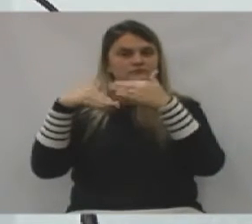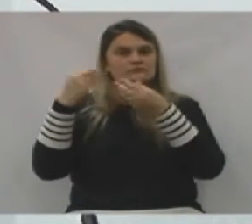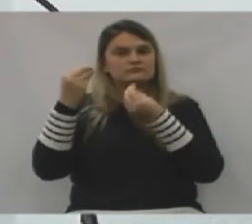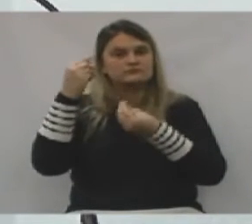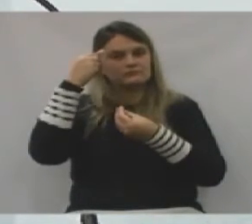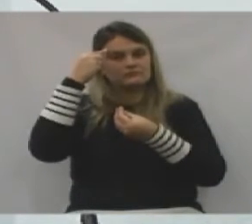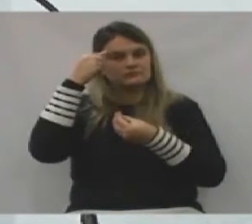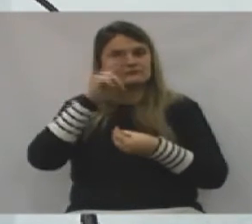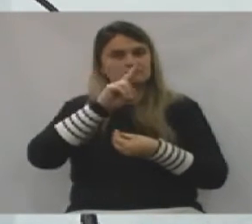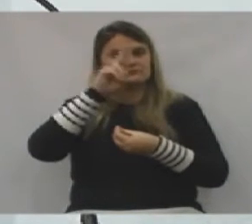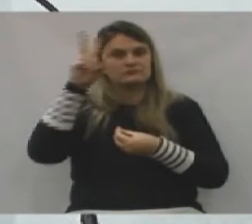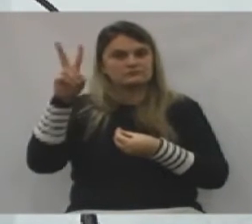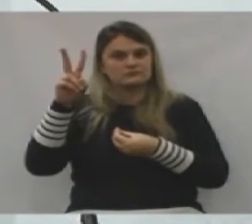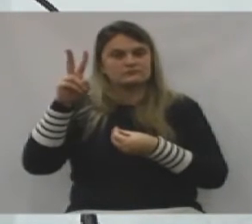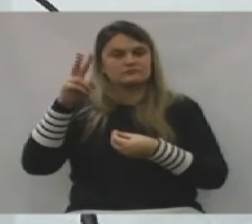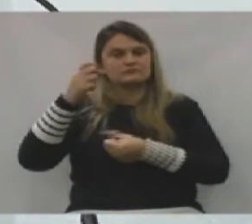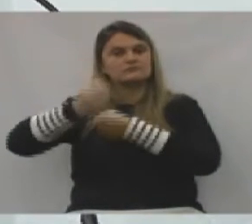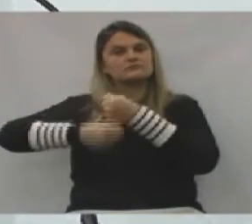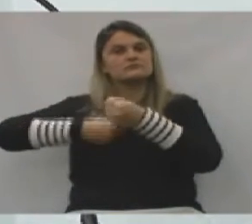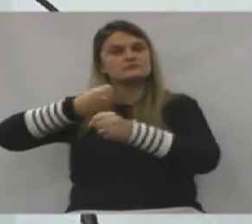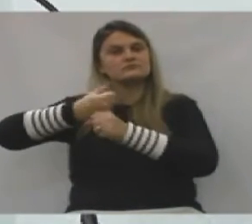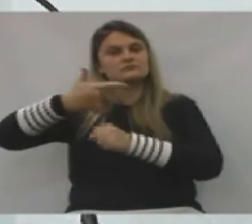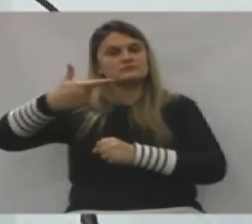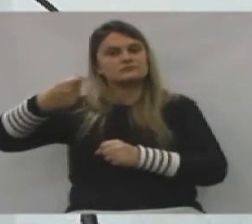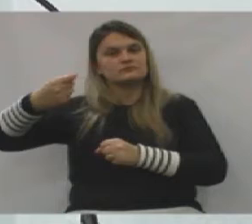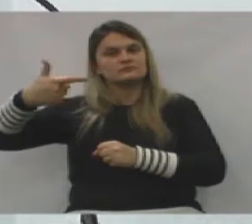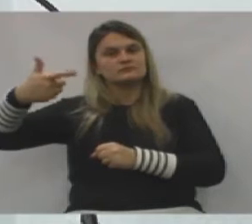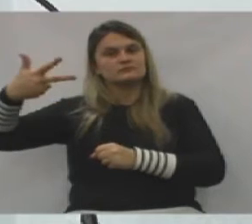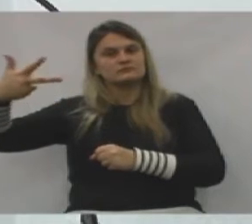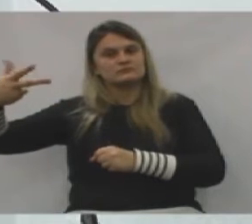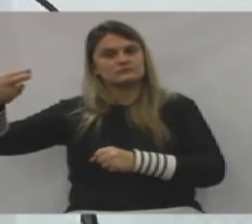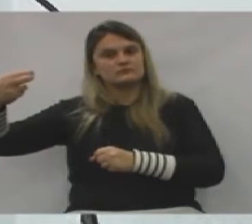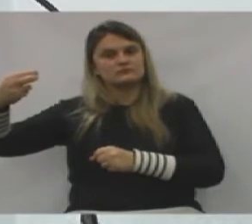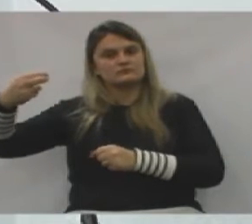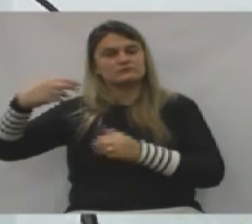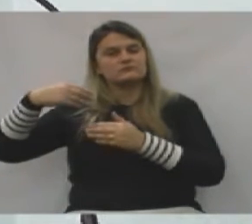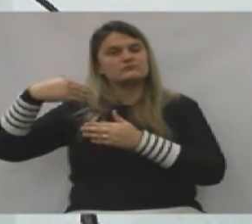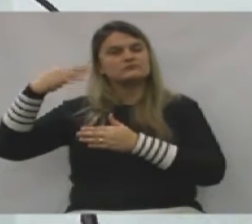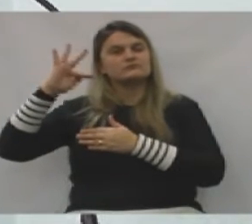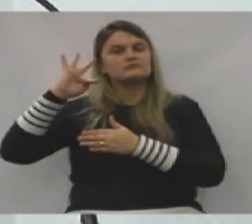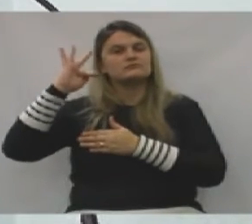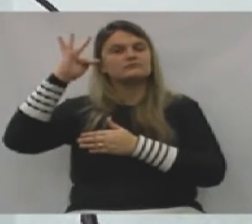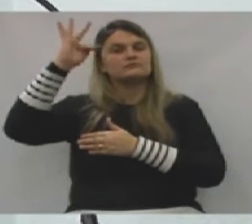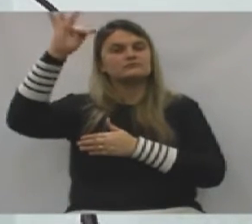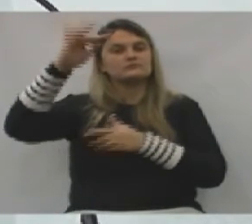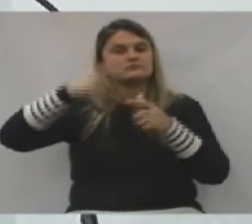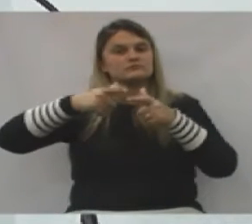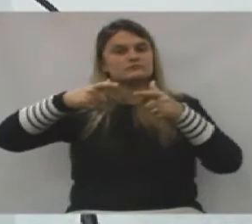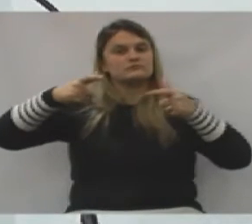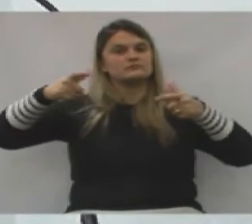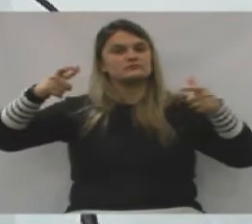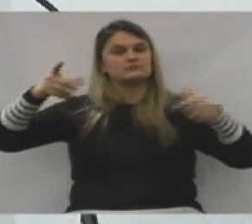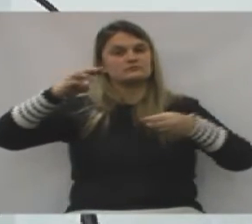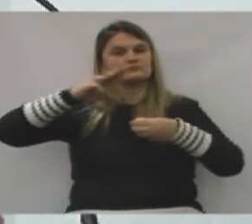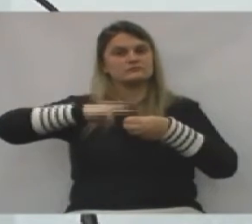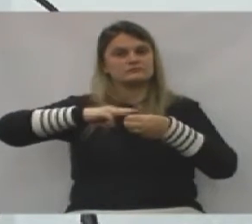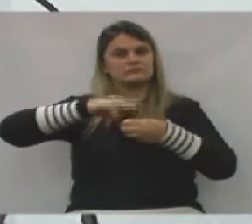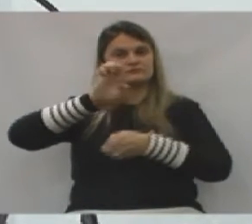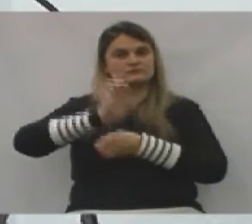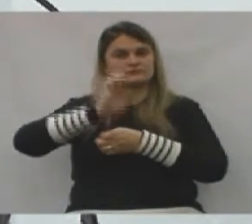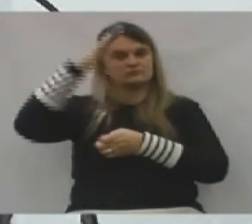pensar a União da Vitória de 2030 para ser um dos maiores municípios do Estado do Paraná,